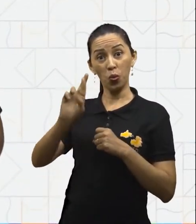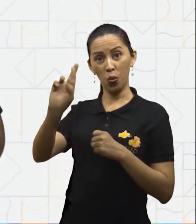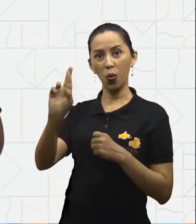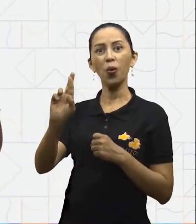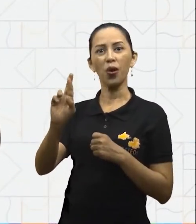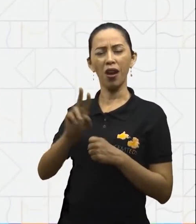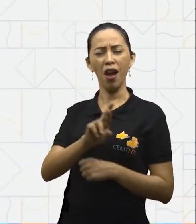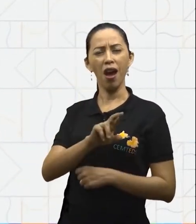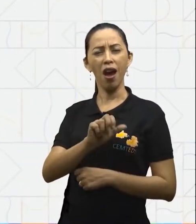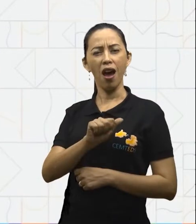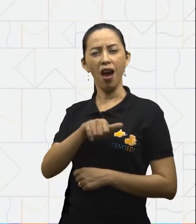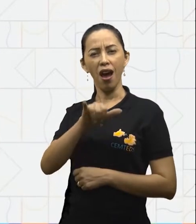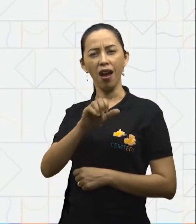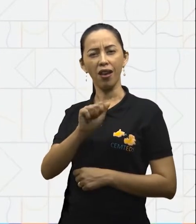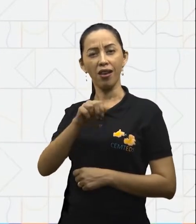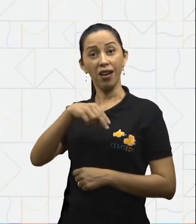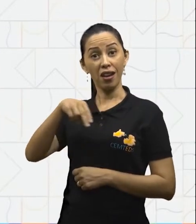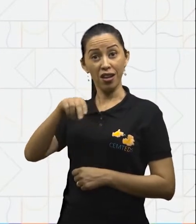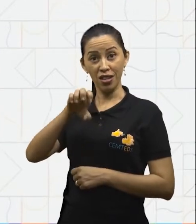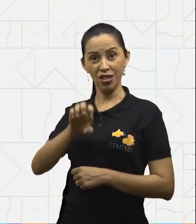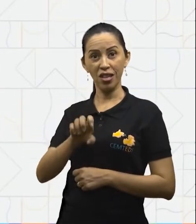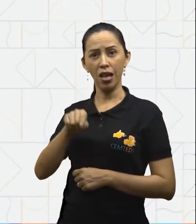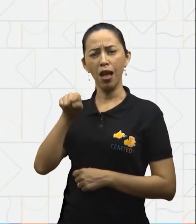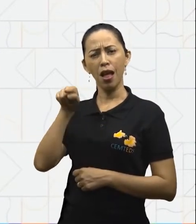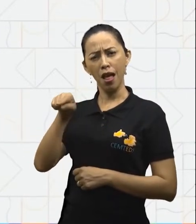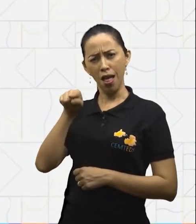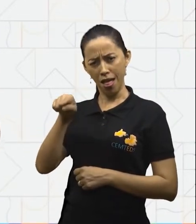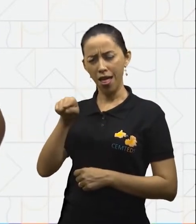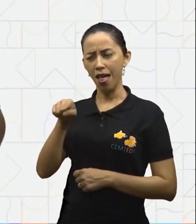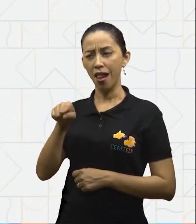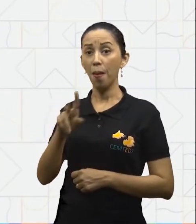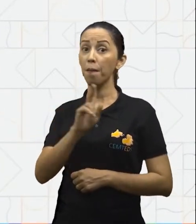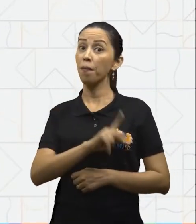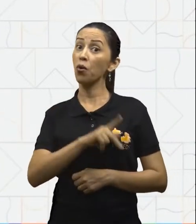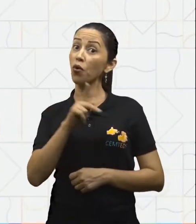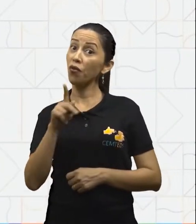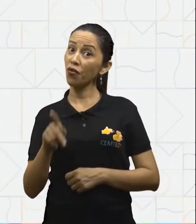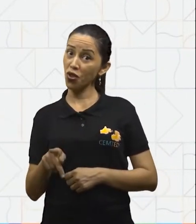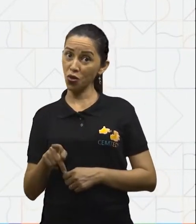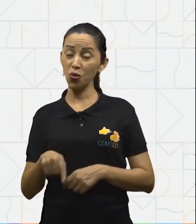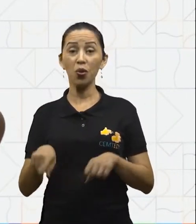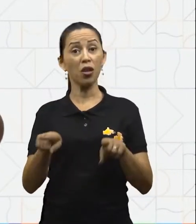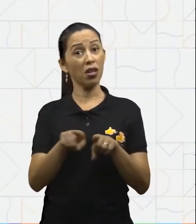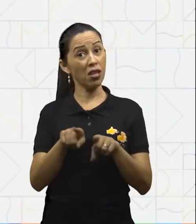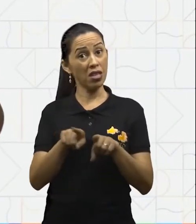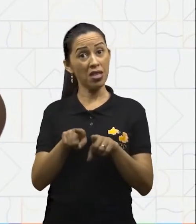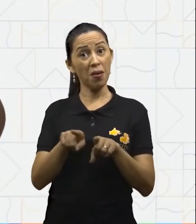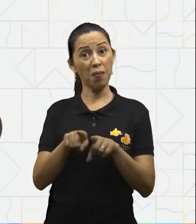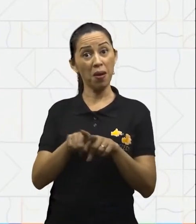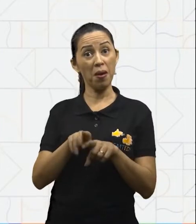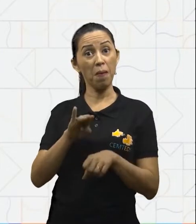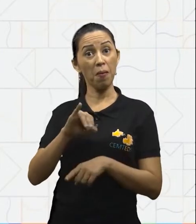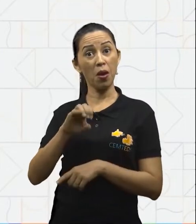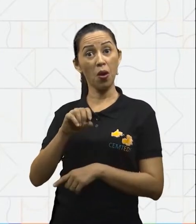professora, bióloga da Fundação de Vigilância em Saúde do Amazonas, doutora Rosemary Costa Pinto e